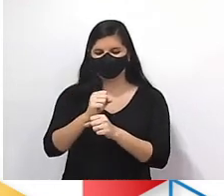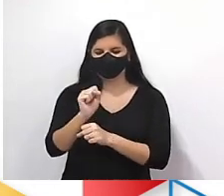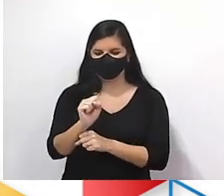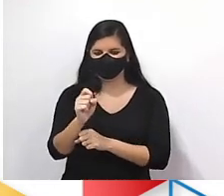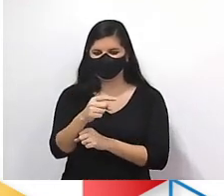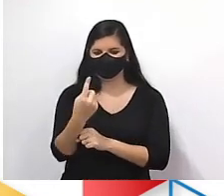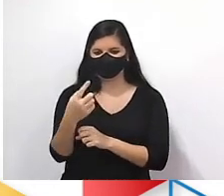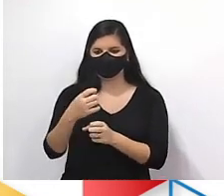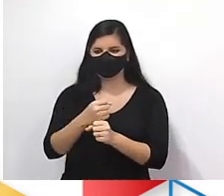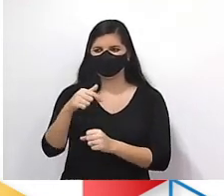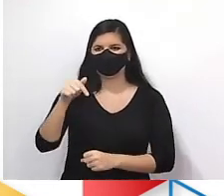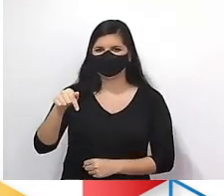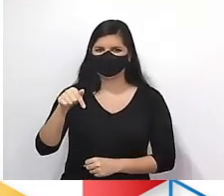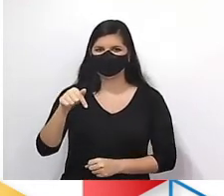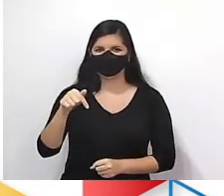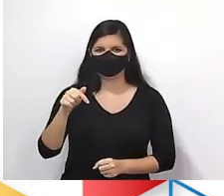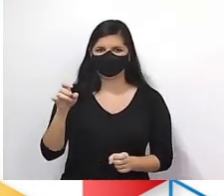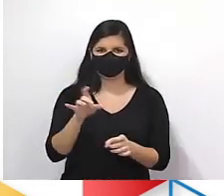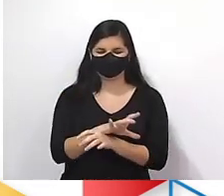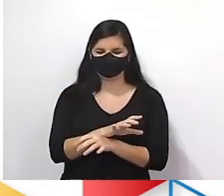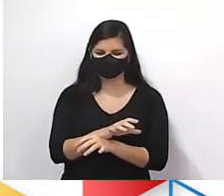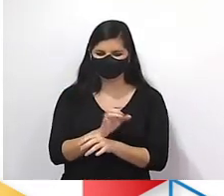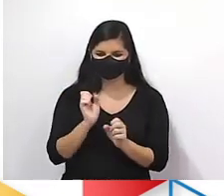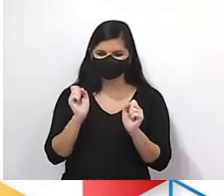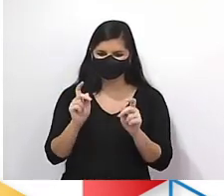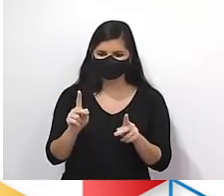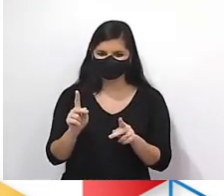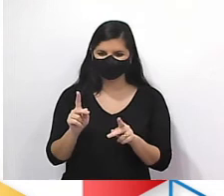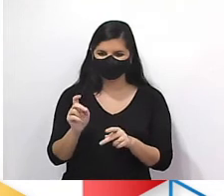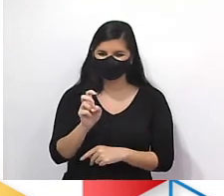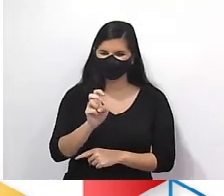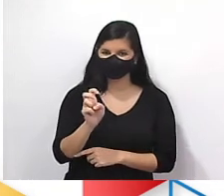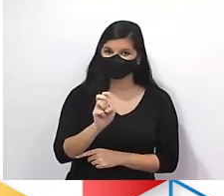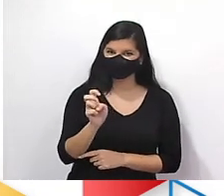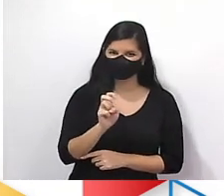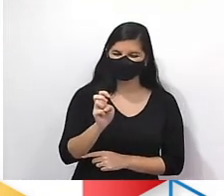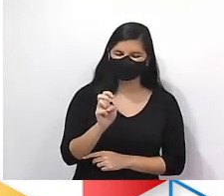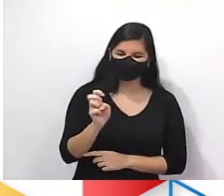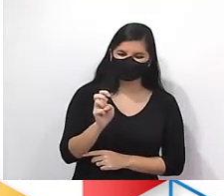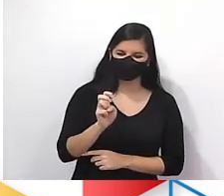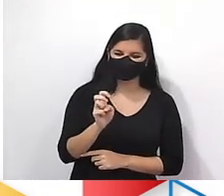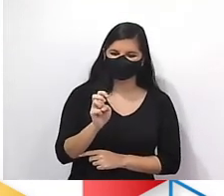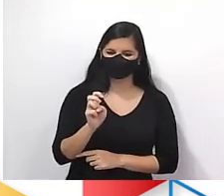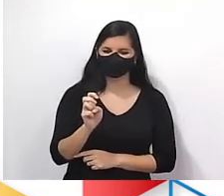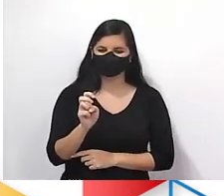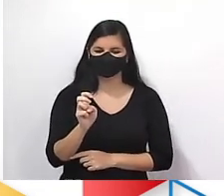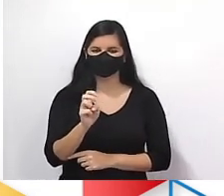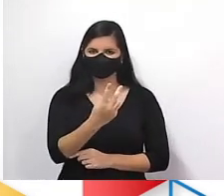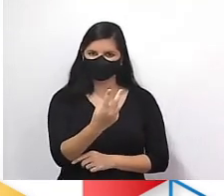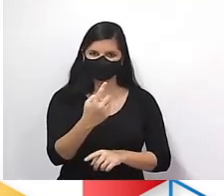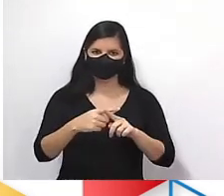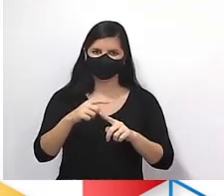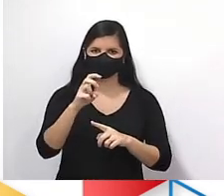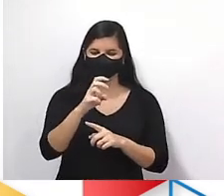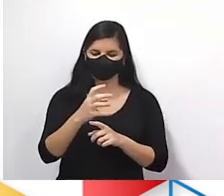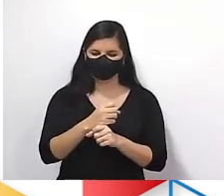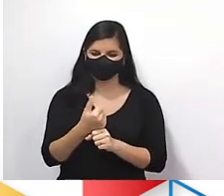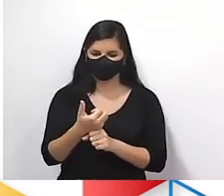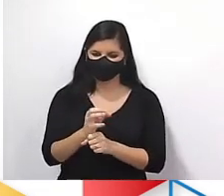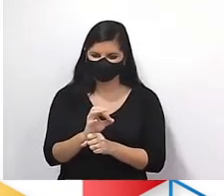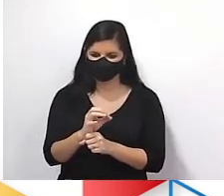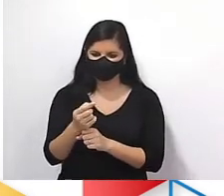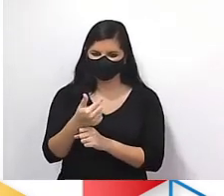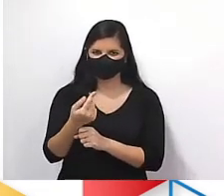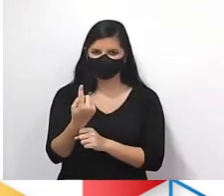1, 7. Fechou? Acham? São 5, né? Então me desculpa, vamos lá. 2 vezes 5 dá 10,